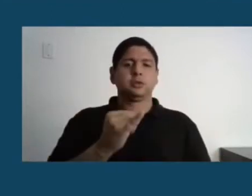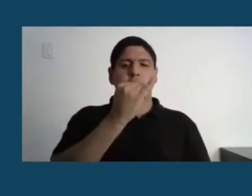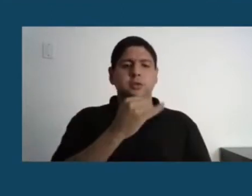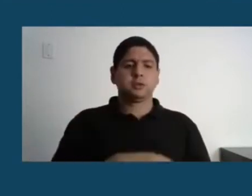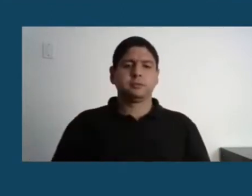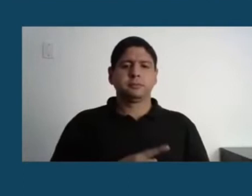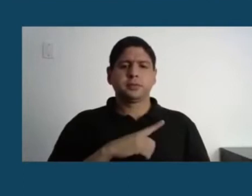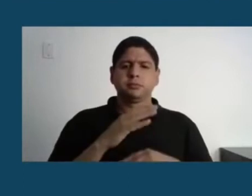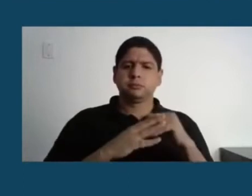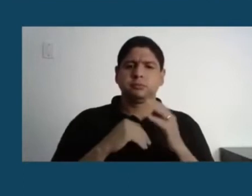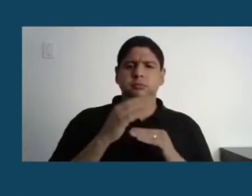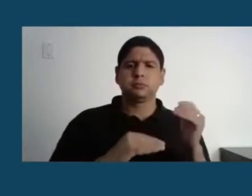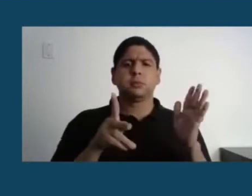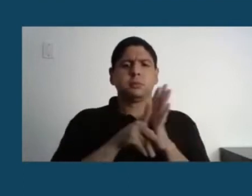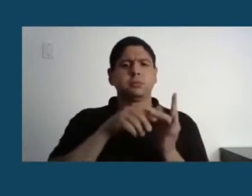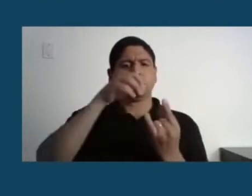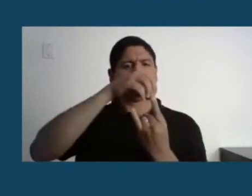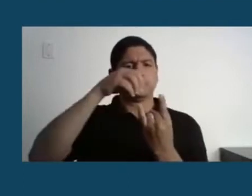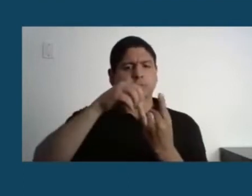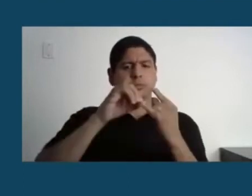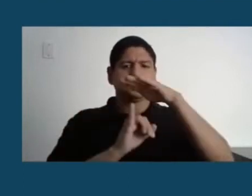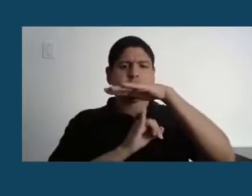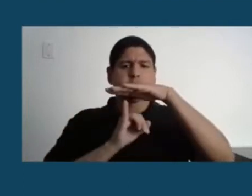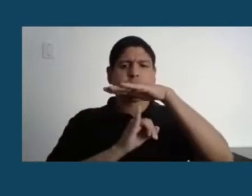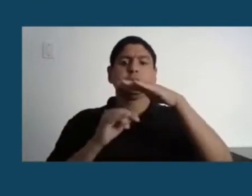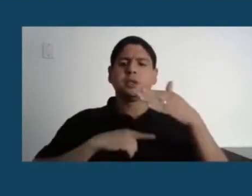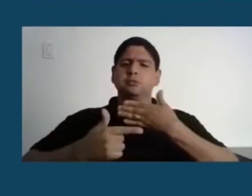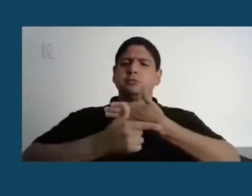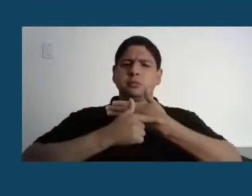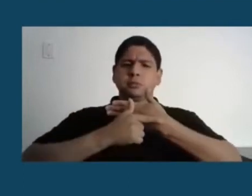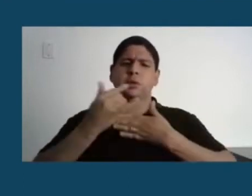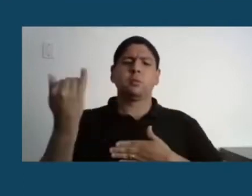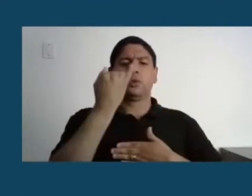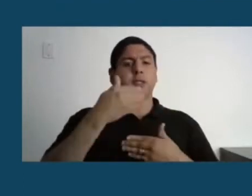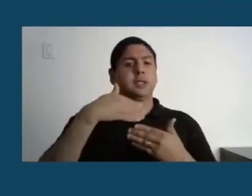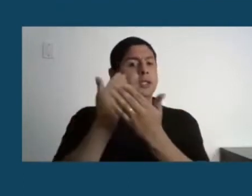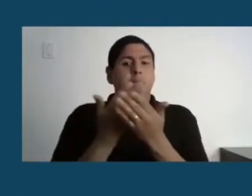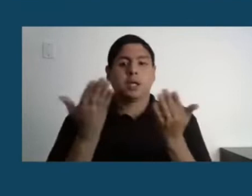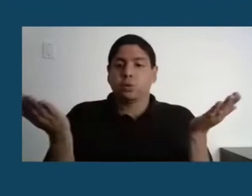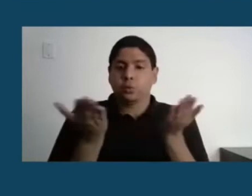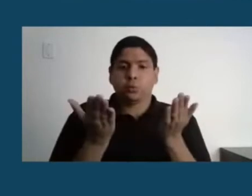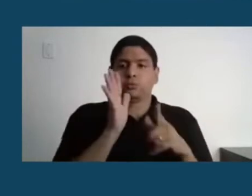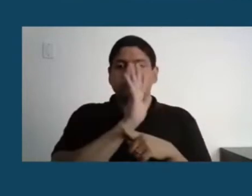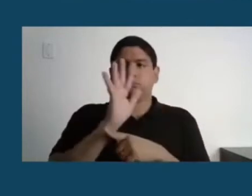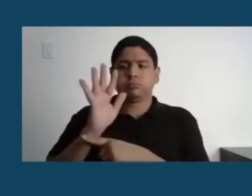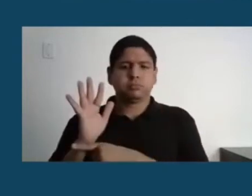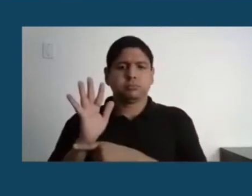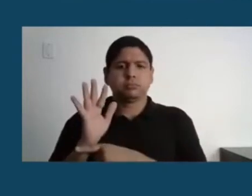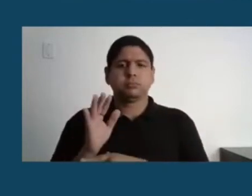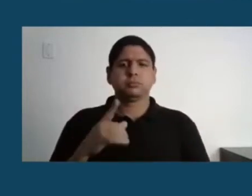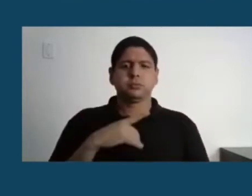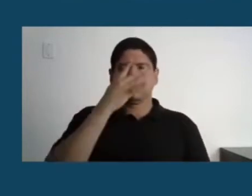Instituto Oswaldo Cruz tem um papel importante, até hoje, se nós pegarmos um mapa, eu não trouxe